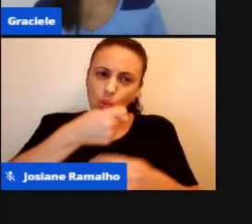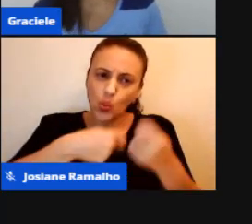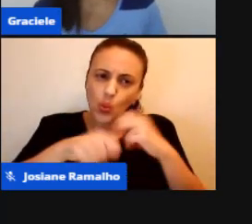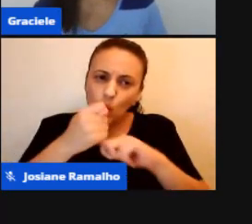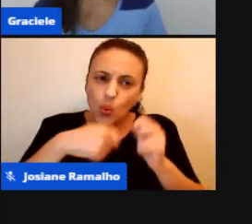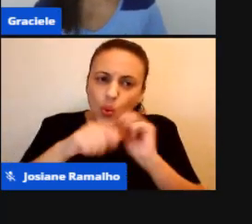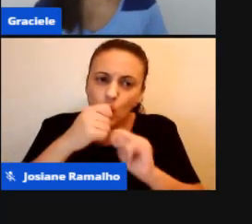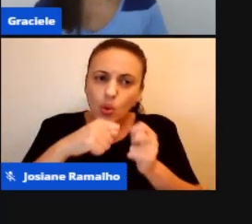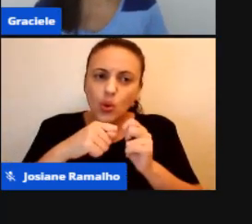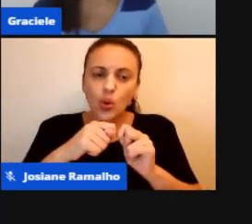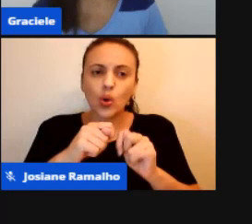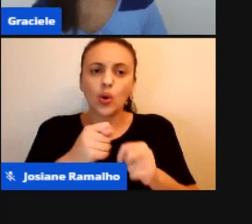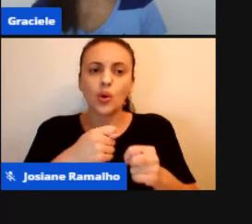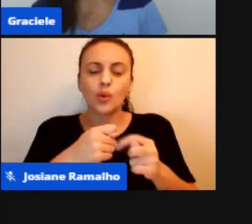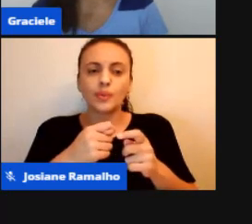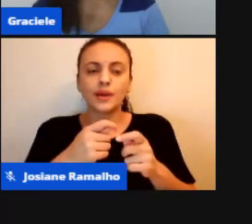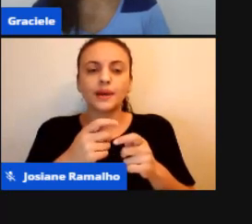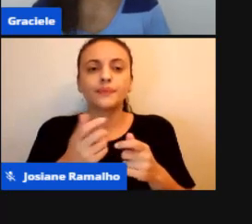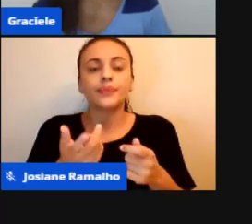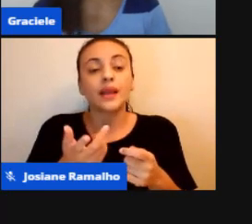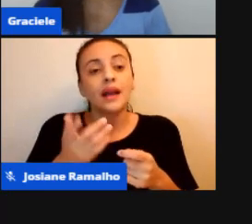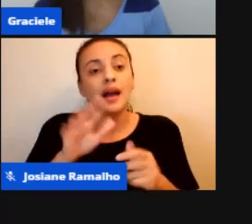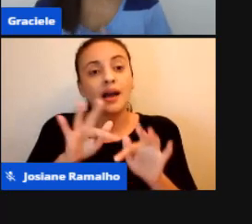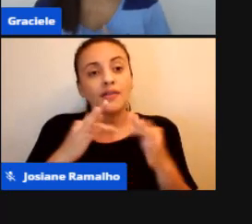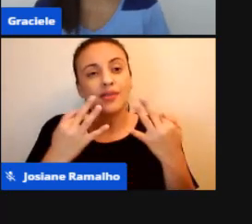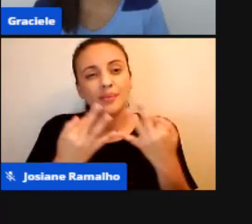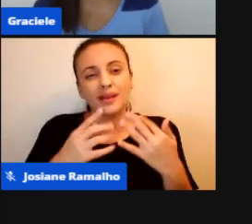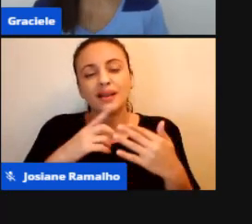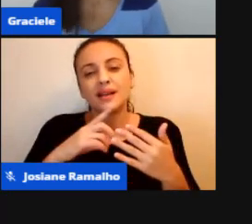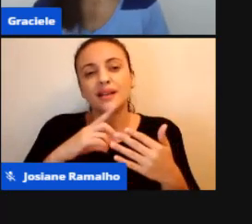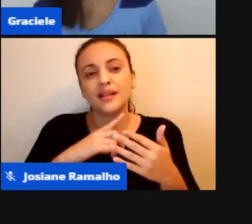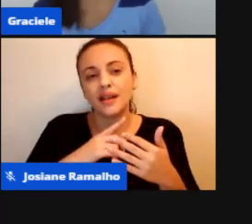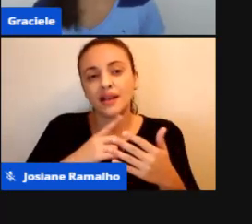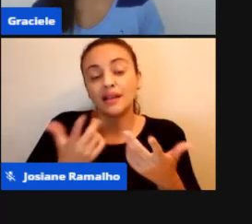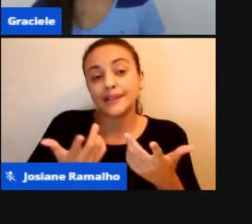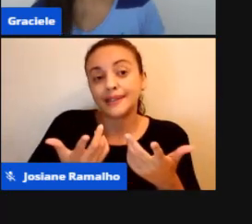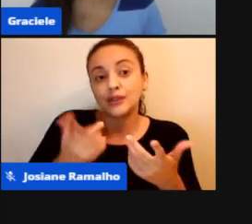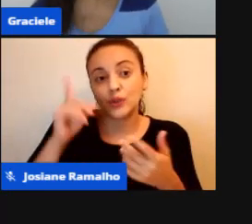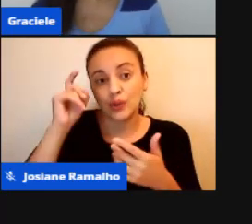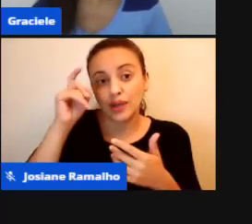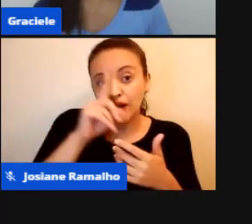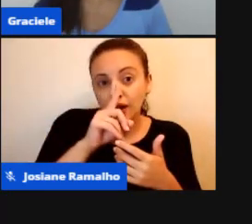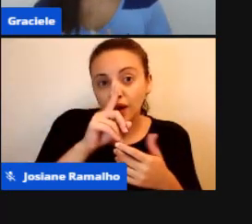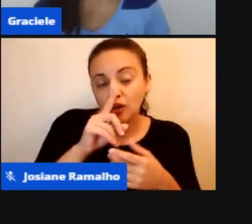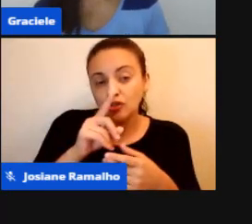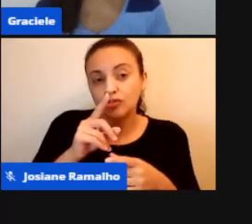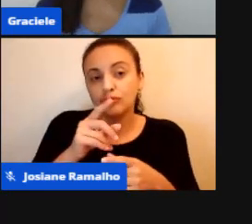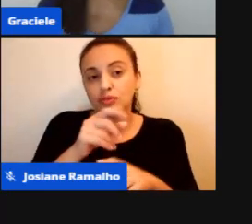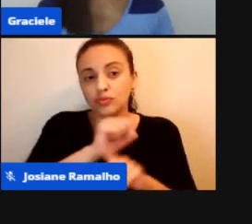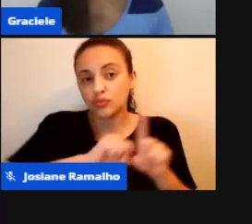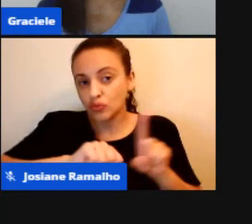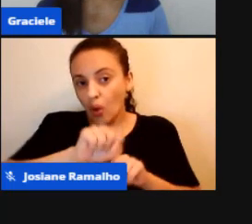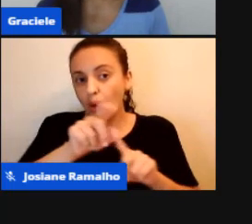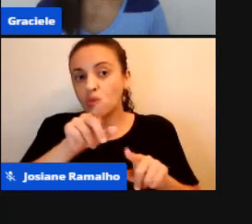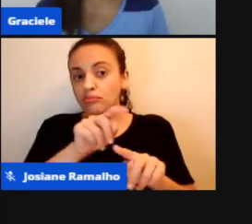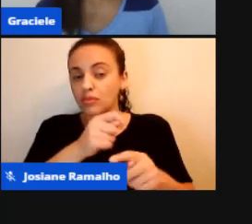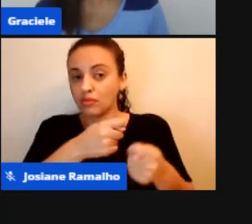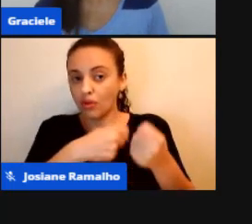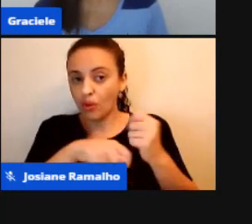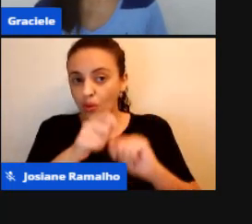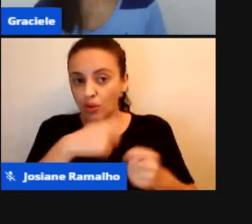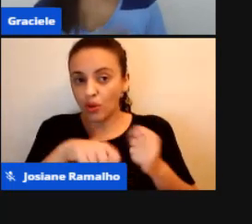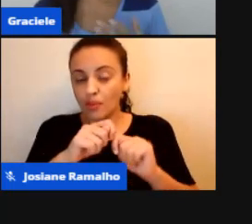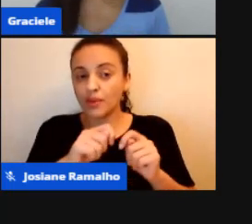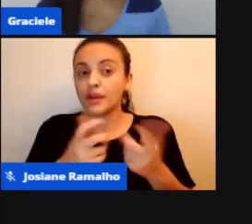dificuldade Socio-econômica Então esse Aluno Ele é Diferenciado Ele é Diferente Daquele Aluno Que está Sempre Participando